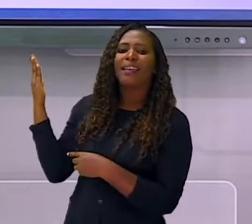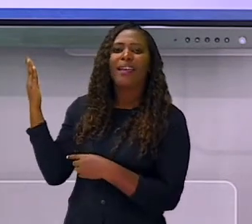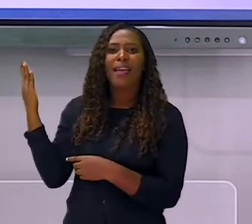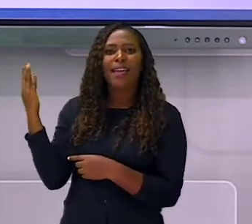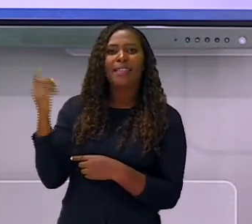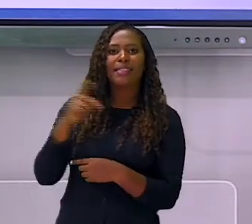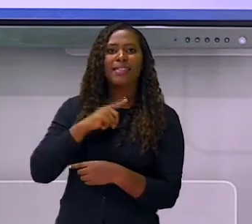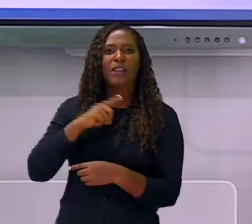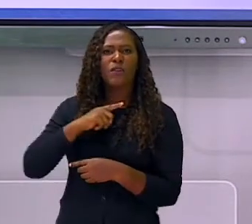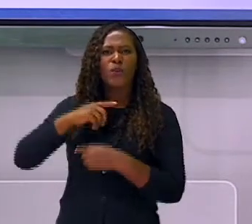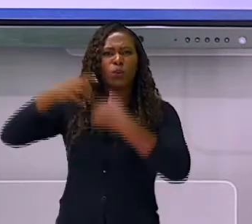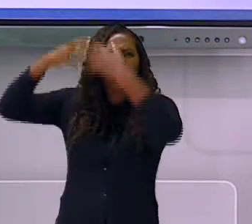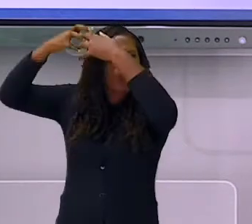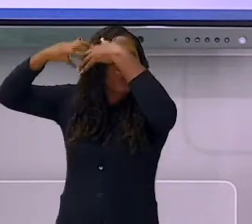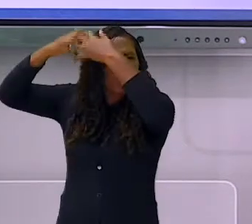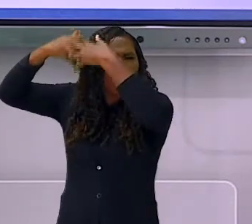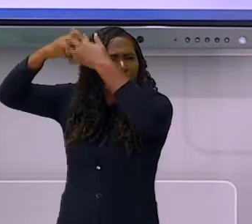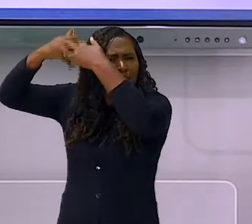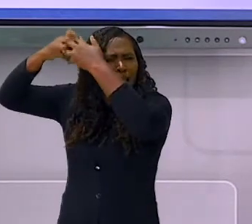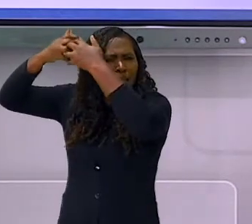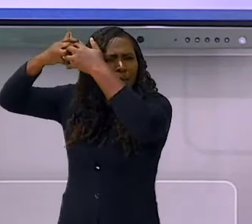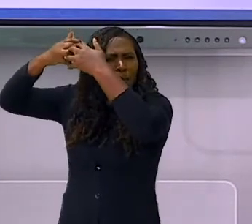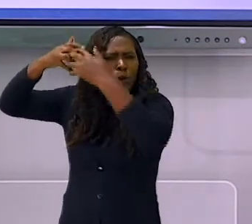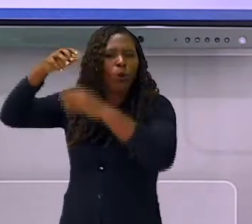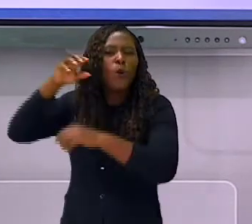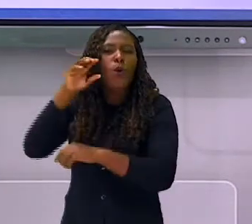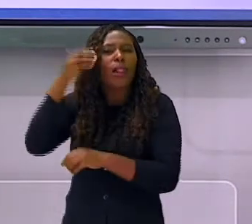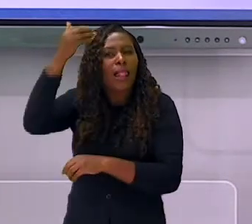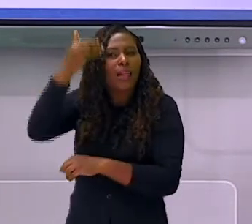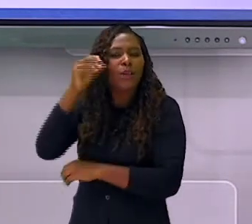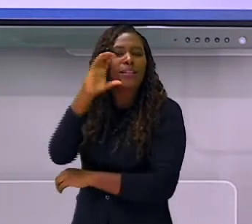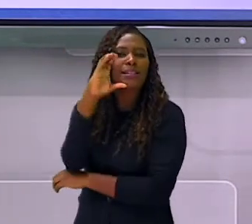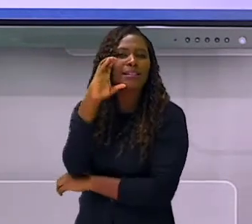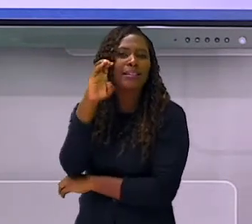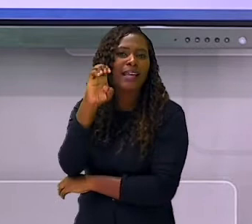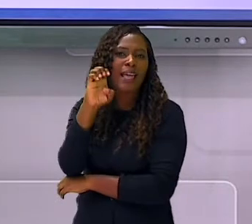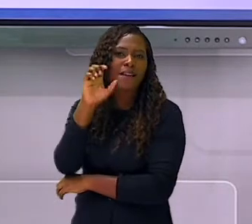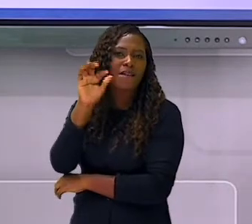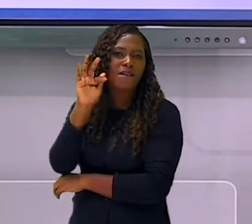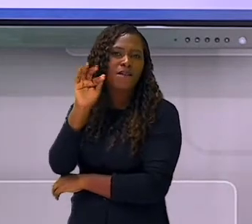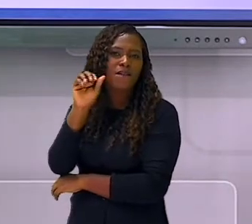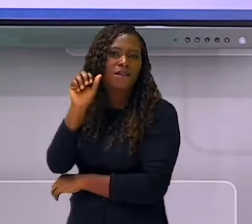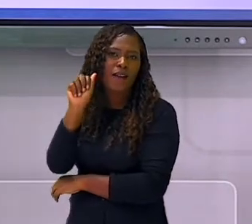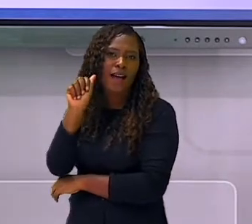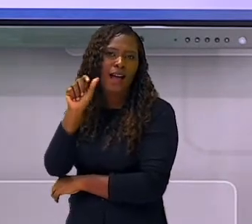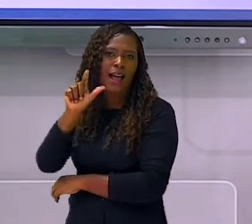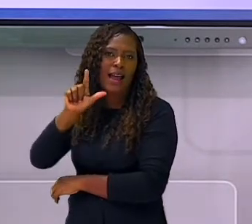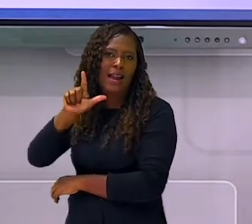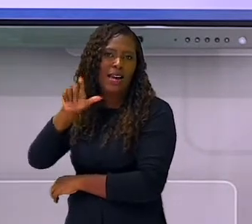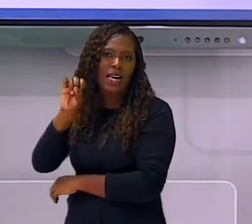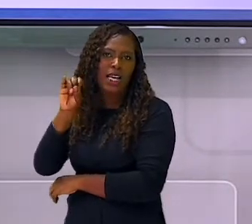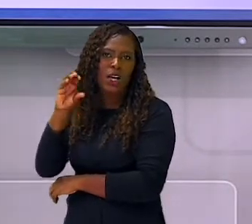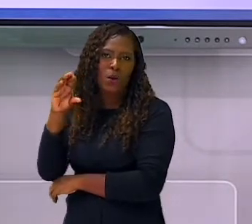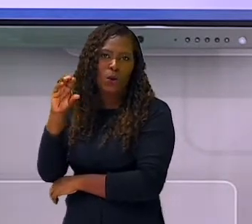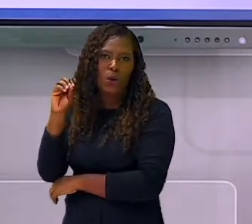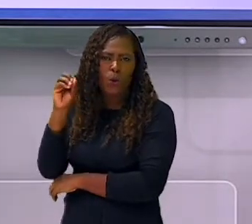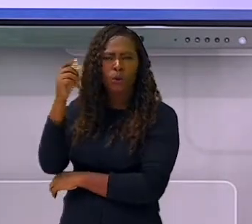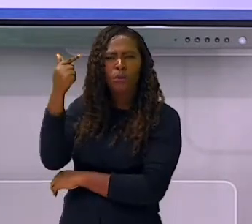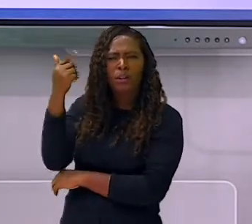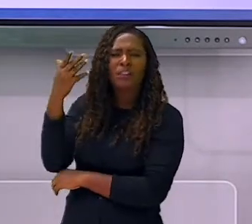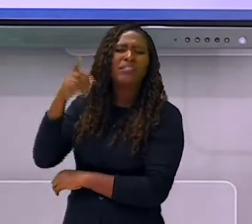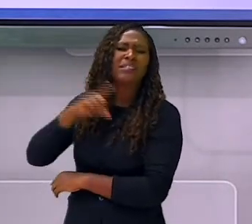que vai afetar a capacidade da comunicação de uma pessoa. E também podemos ter a dislexia do desenvolvimento,